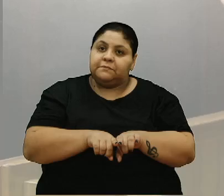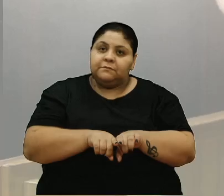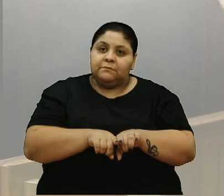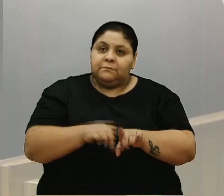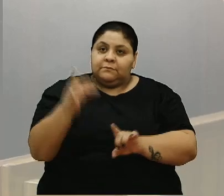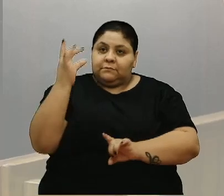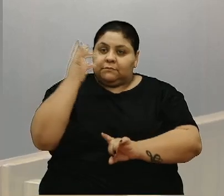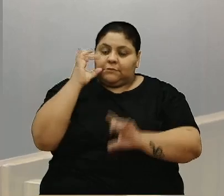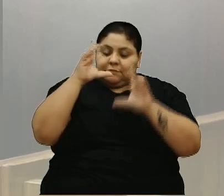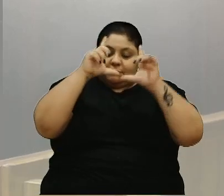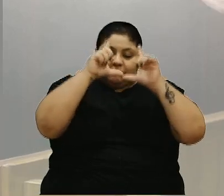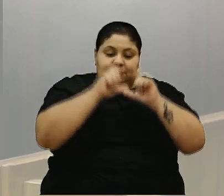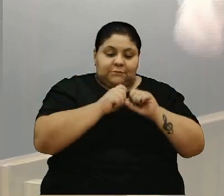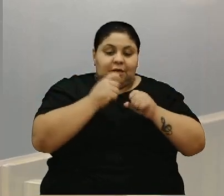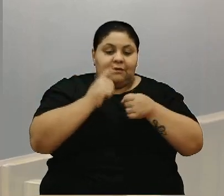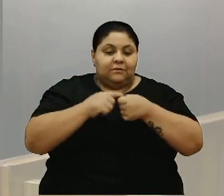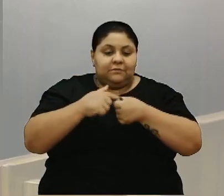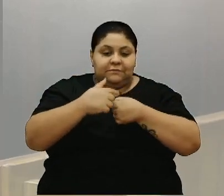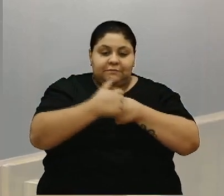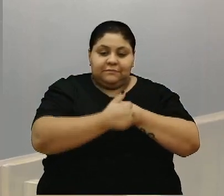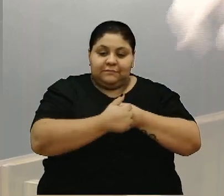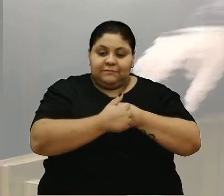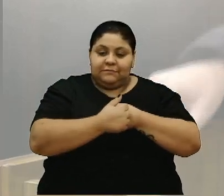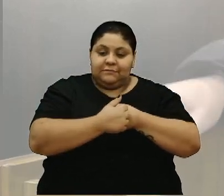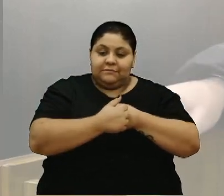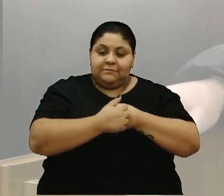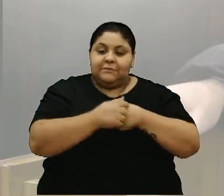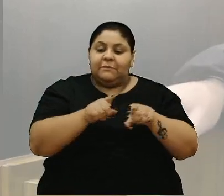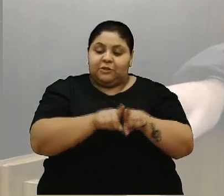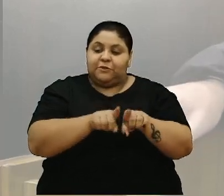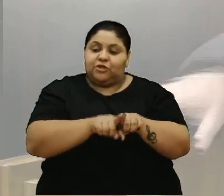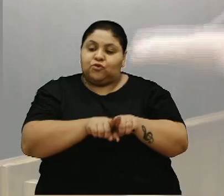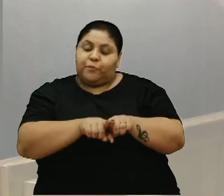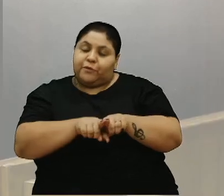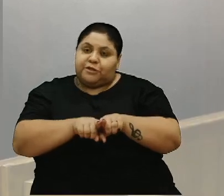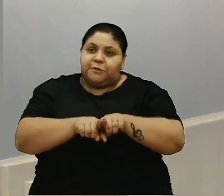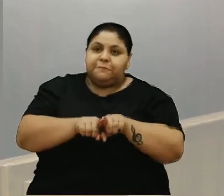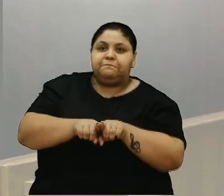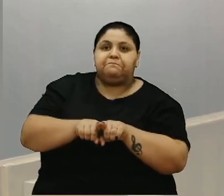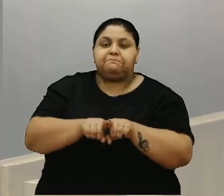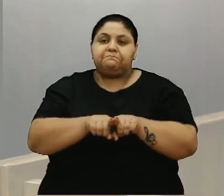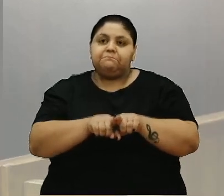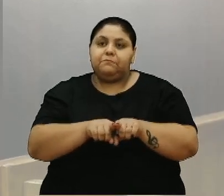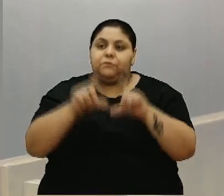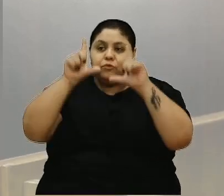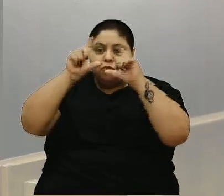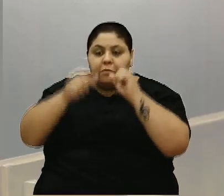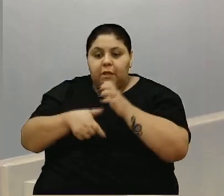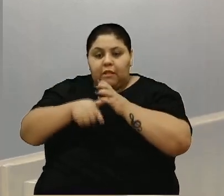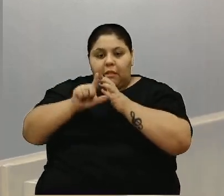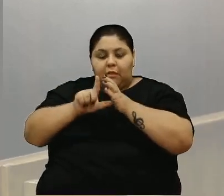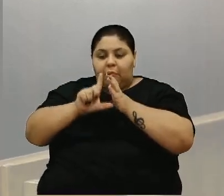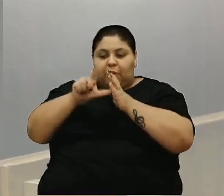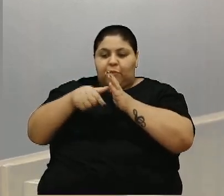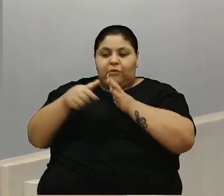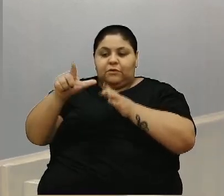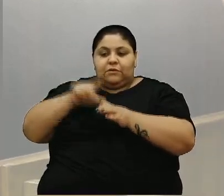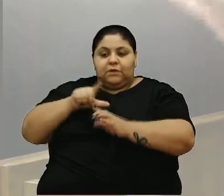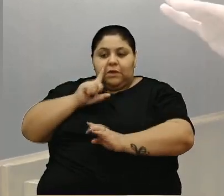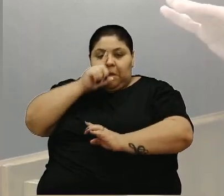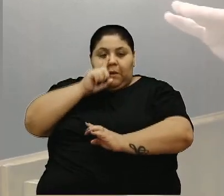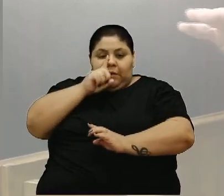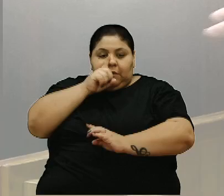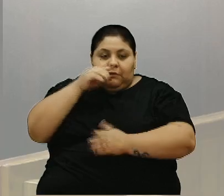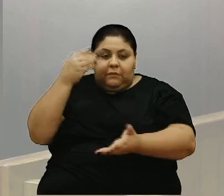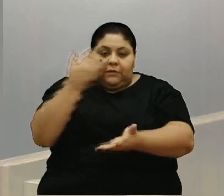e estão dormindo aqui na cidade como muita gente daqui faz quando vai a Porto Alegre para pegar voo. Eu vou dormir uma noite antes para não ter risco nenhum na estrada de perder o voo ou